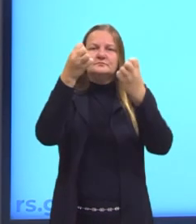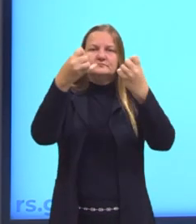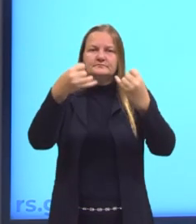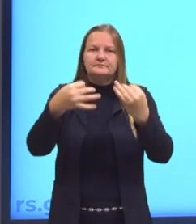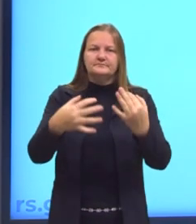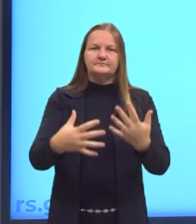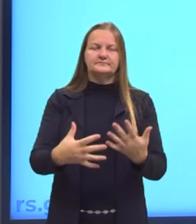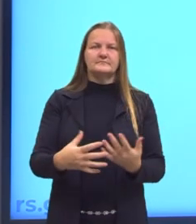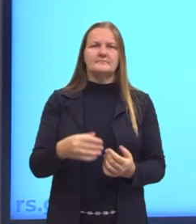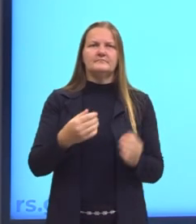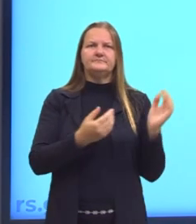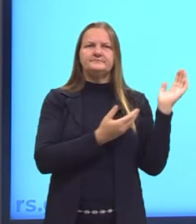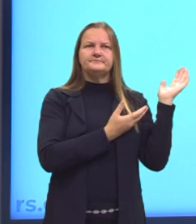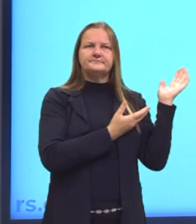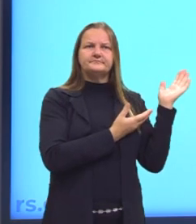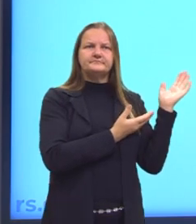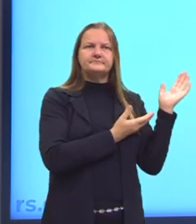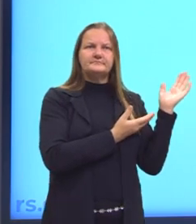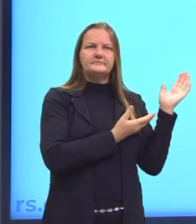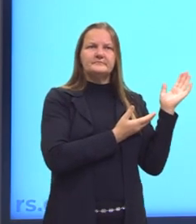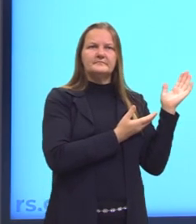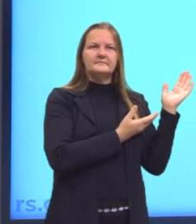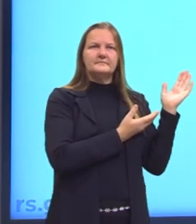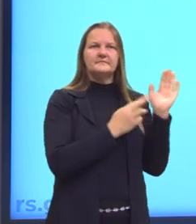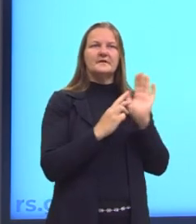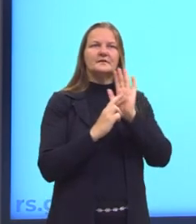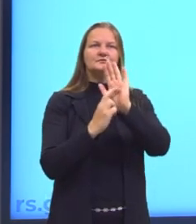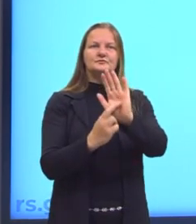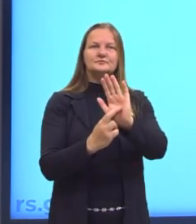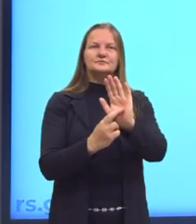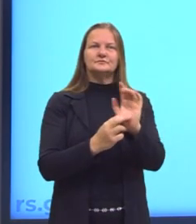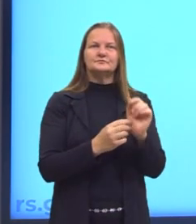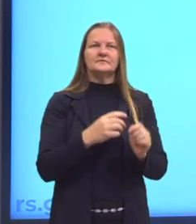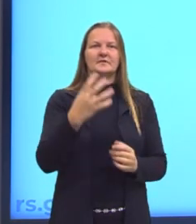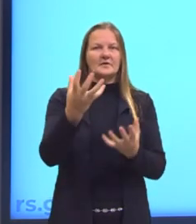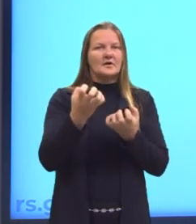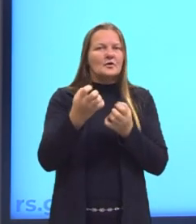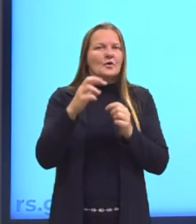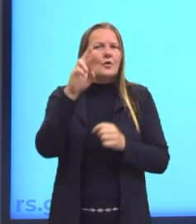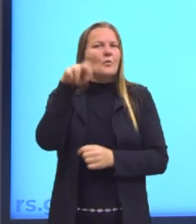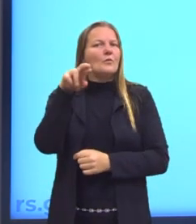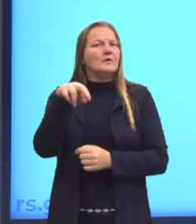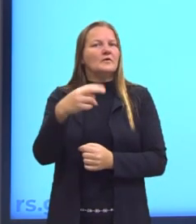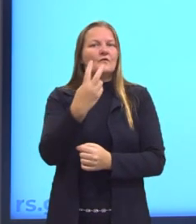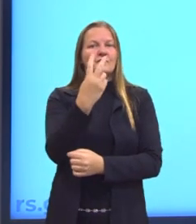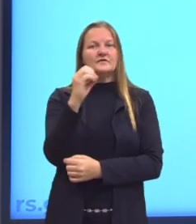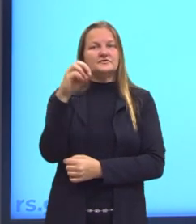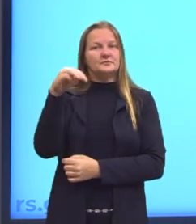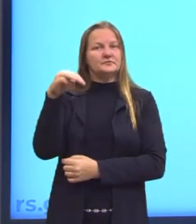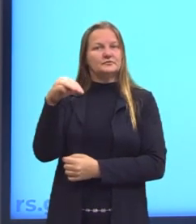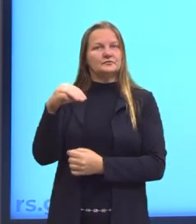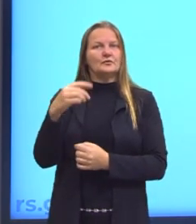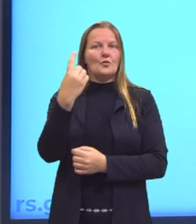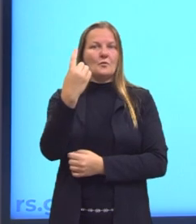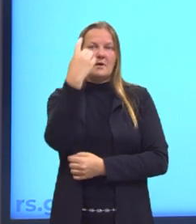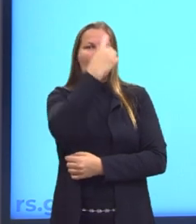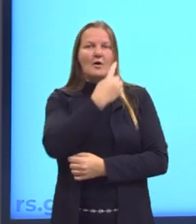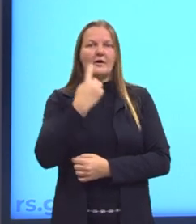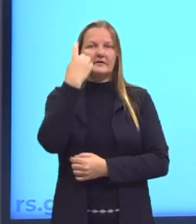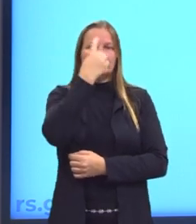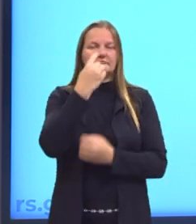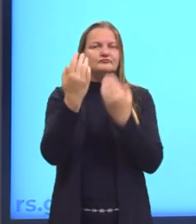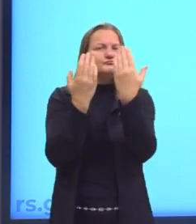trouxe para vocês essa representação, tá? Eu quero a razão entre 20 minutos e uma hora.